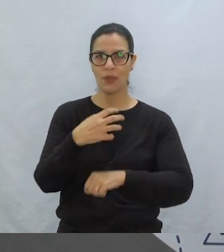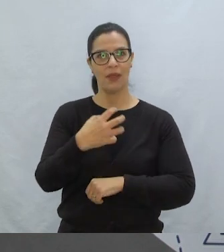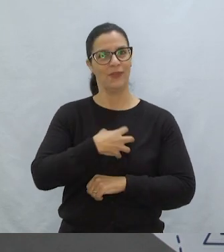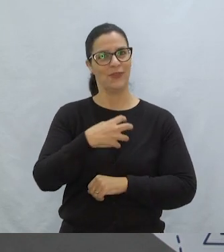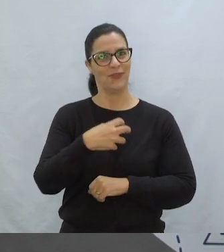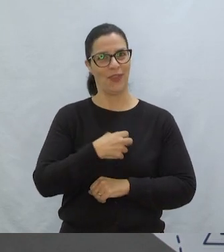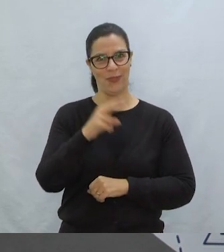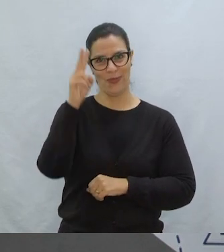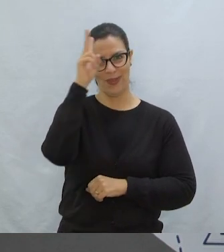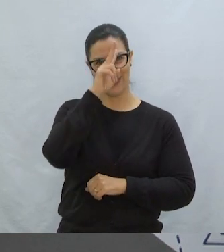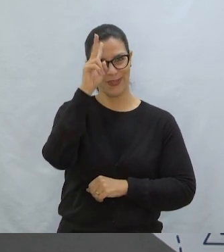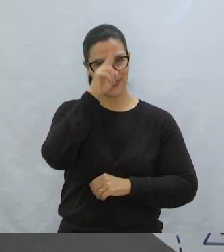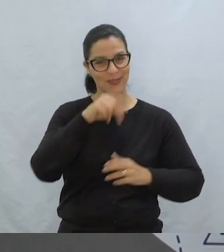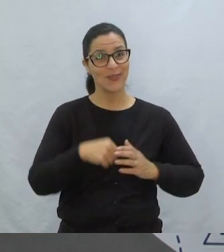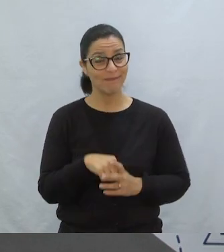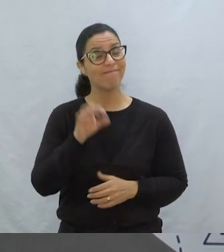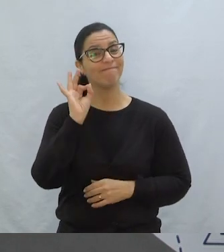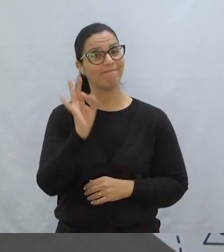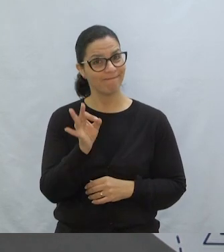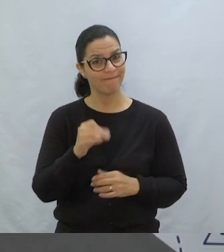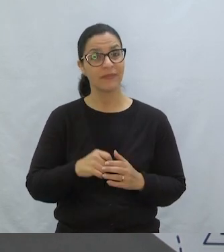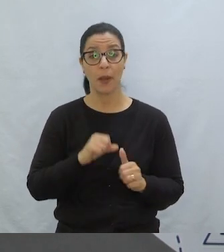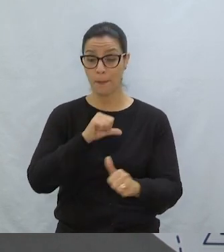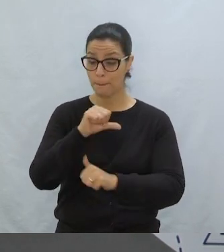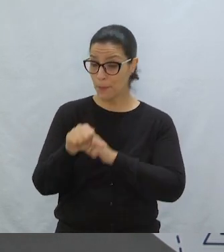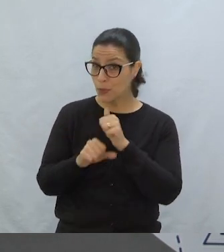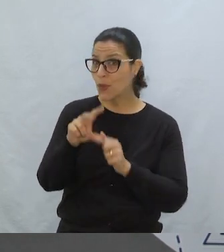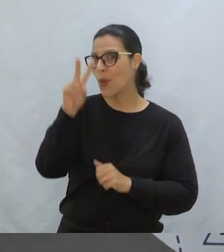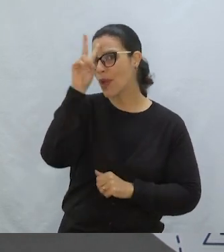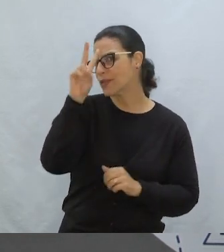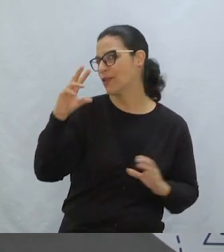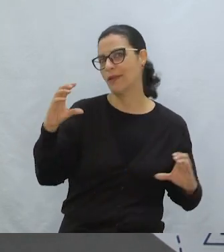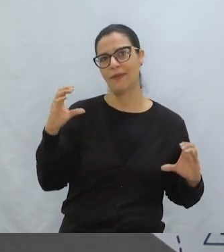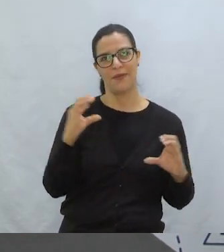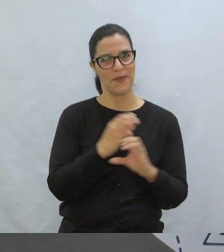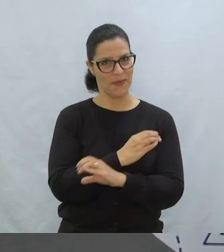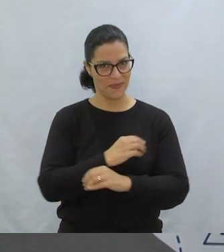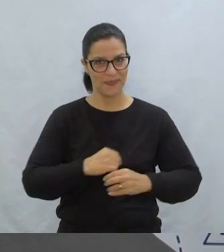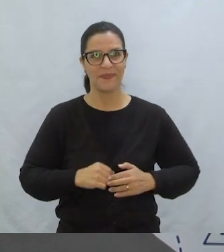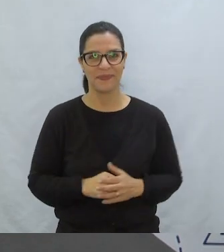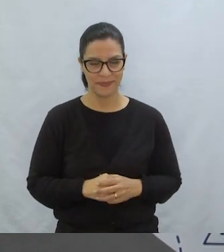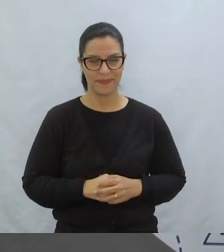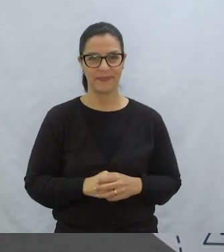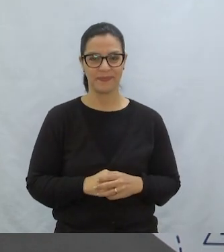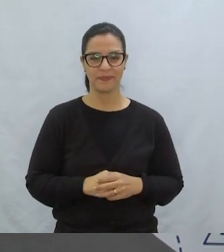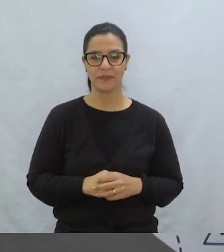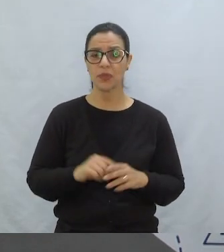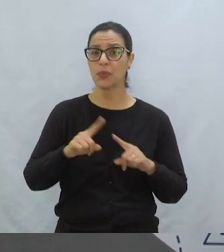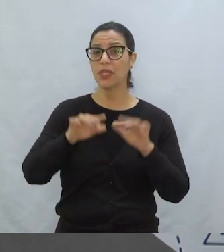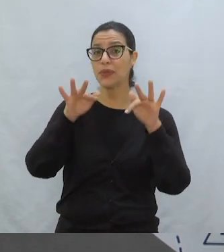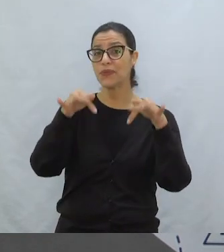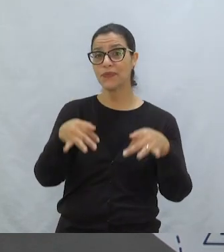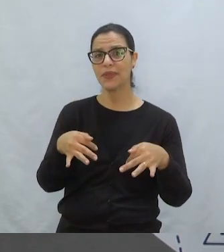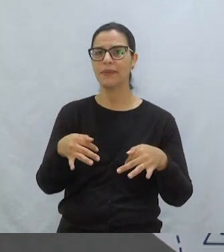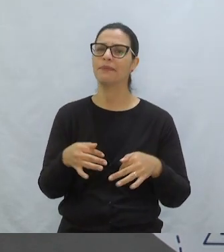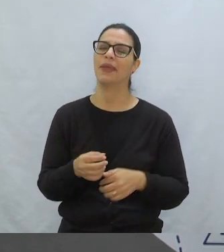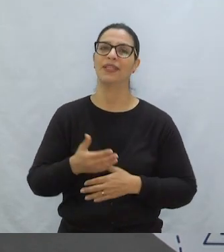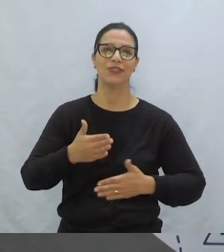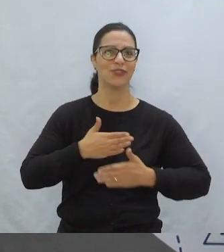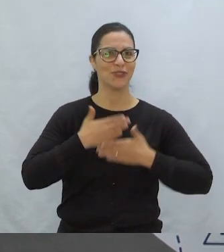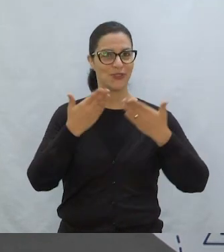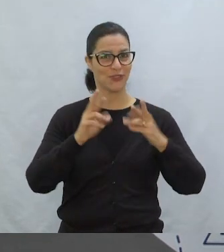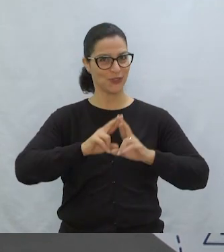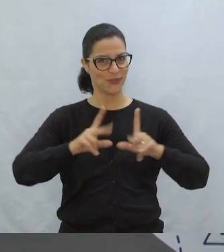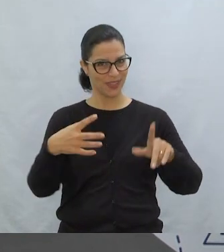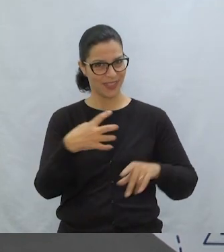uma mudança no cenário É, exatamente Mudou completamente a história Com um final